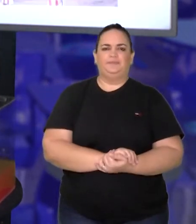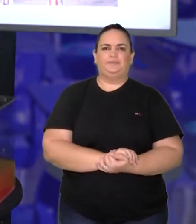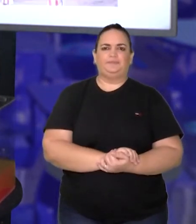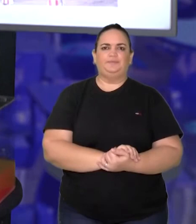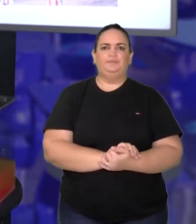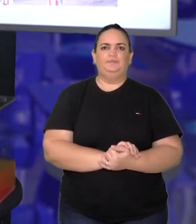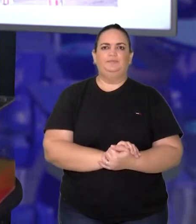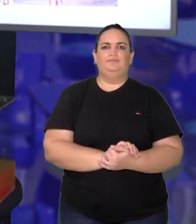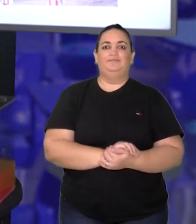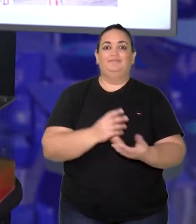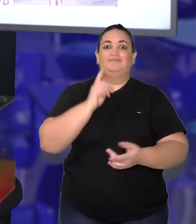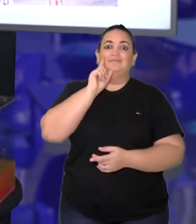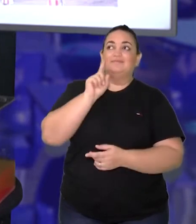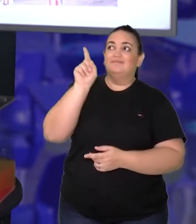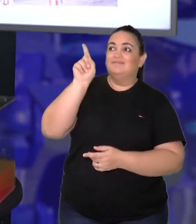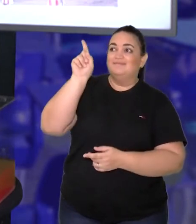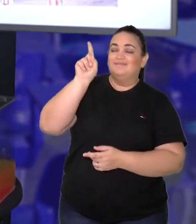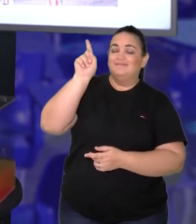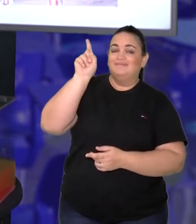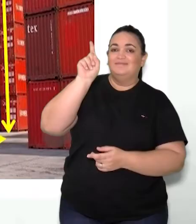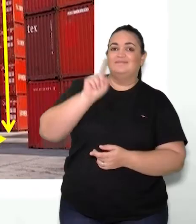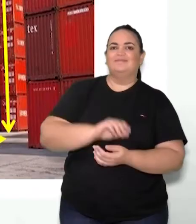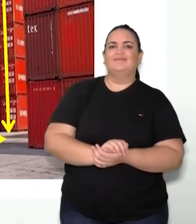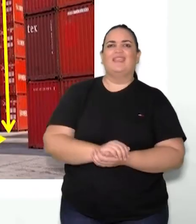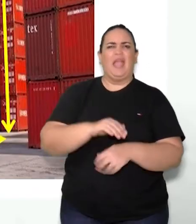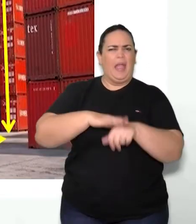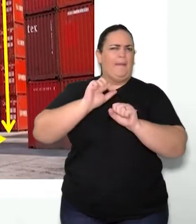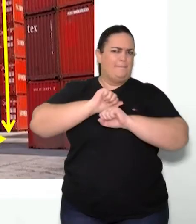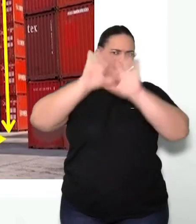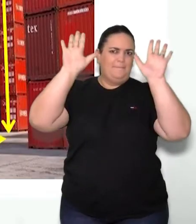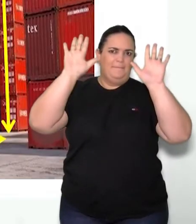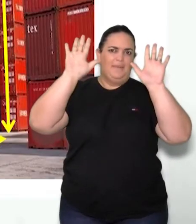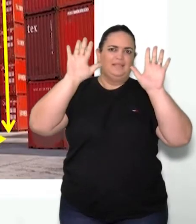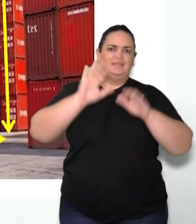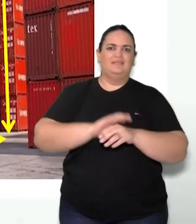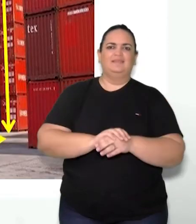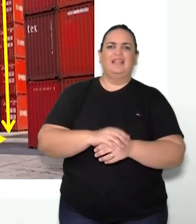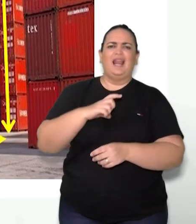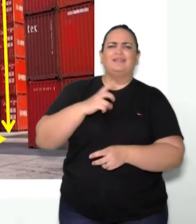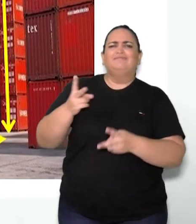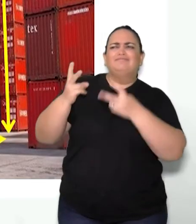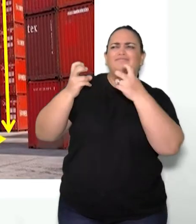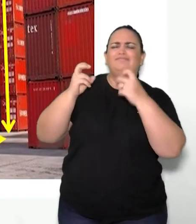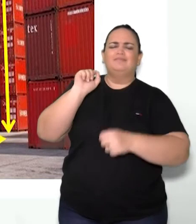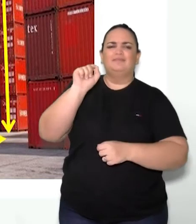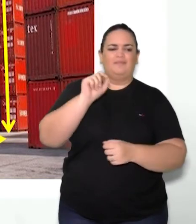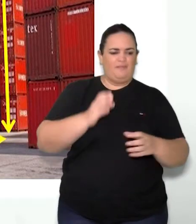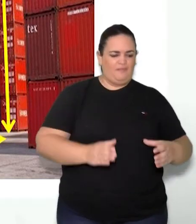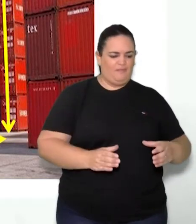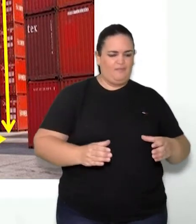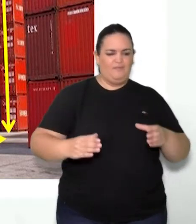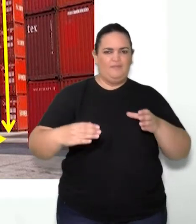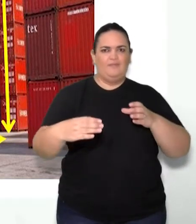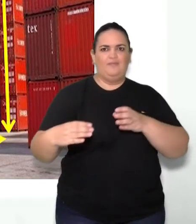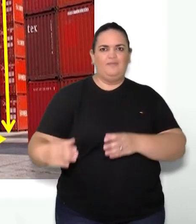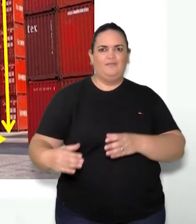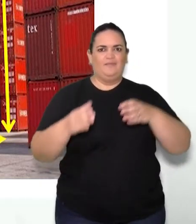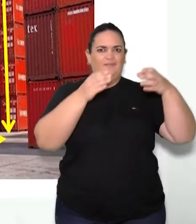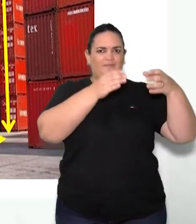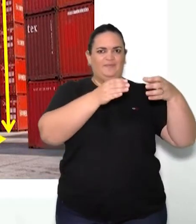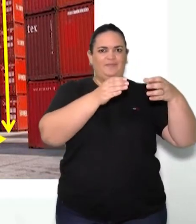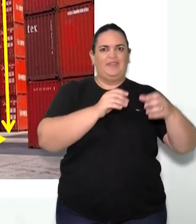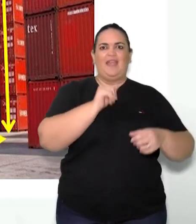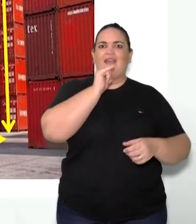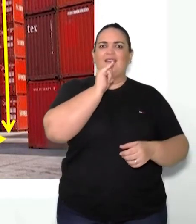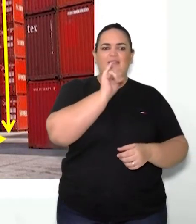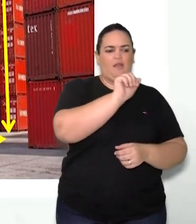Aqui, nessa situação, fica um pouco mais clara, né? Temos aqui, aparentemente, três cubinhos, com a letra A,